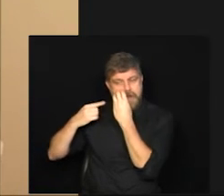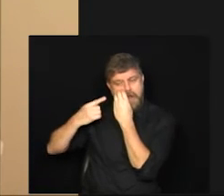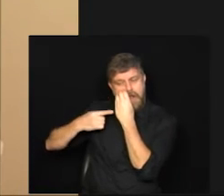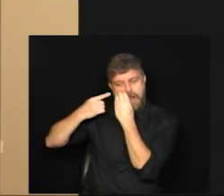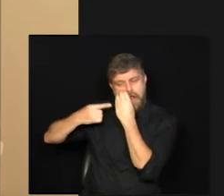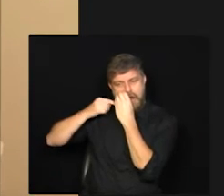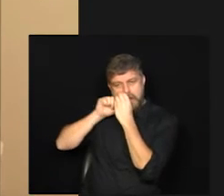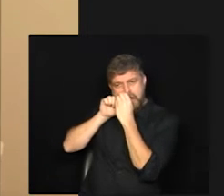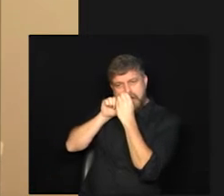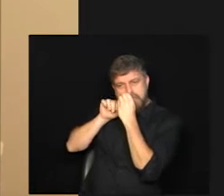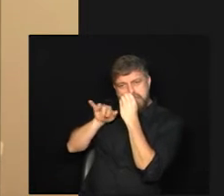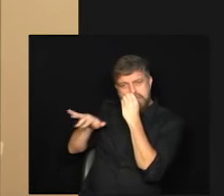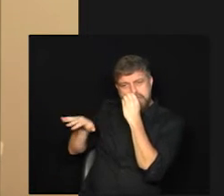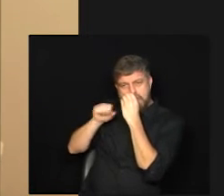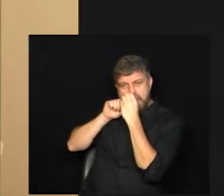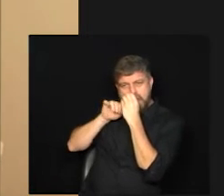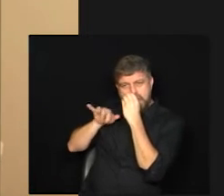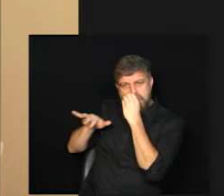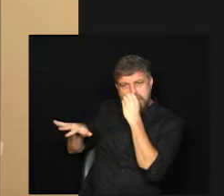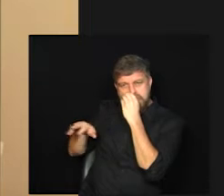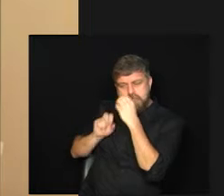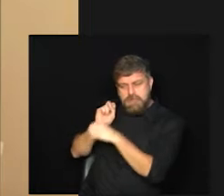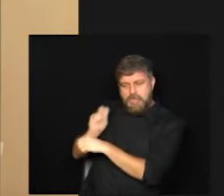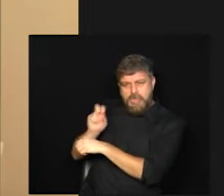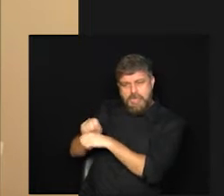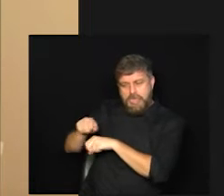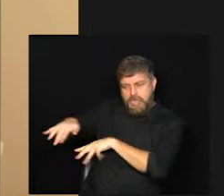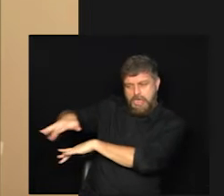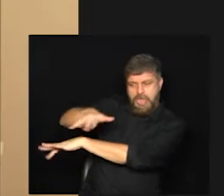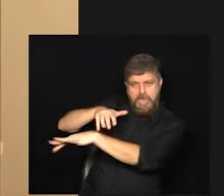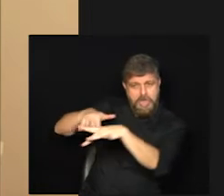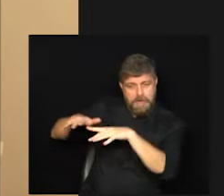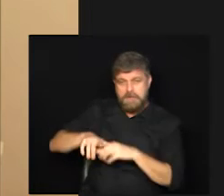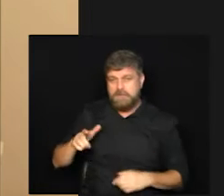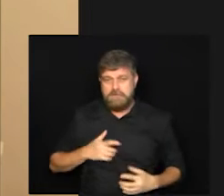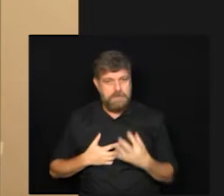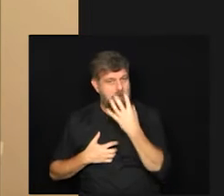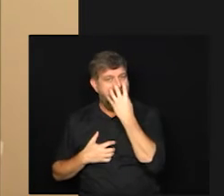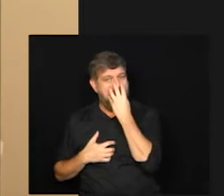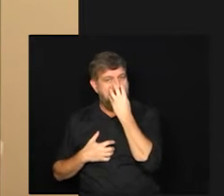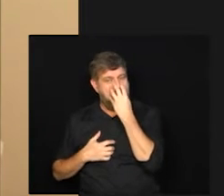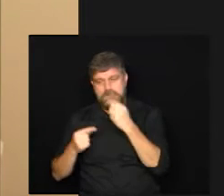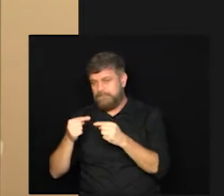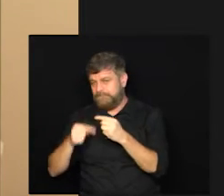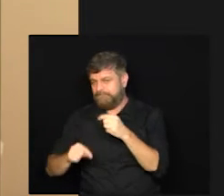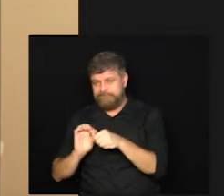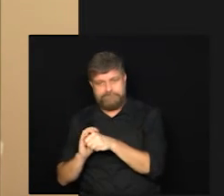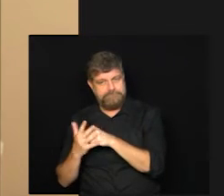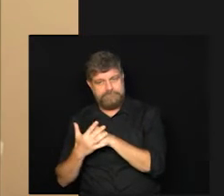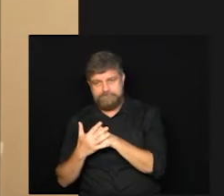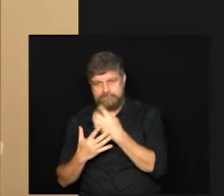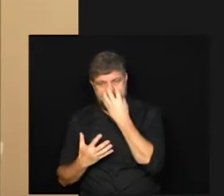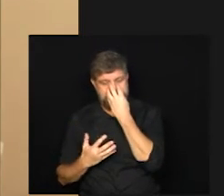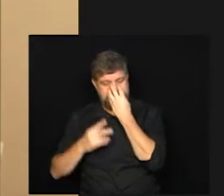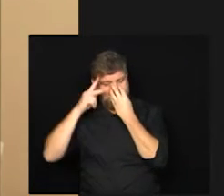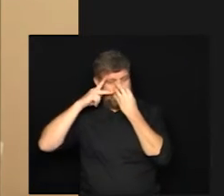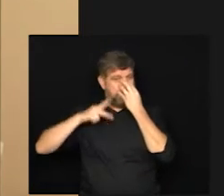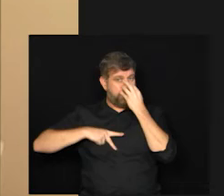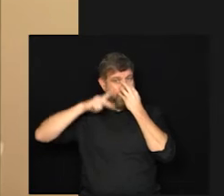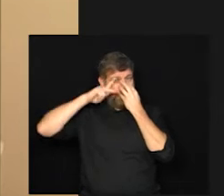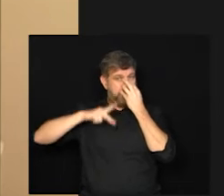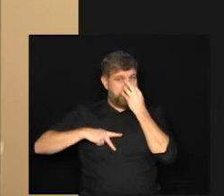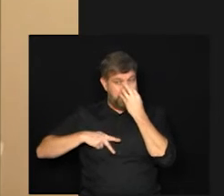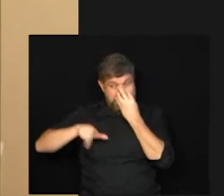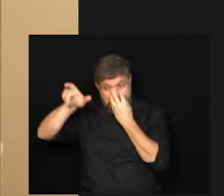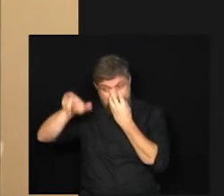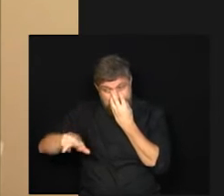válvula vai sair o vírus ali então ela não é uma máscara protetora para o outro só para quem está